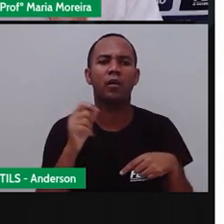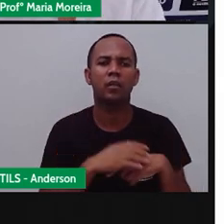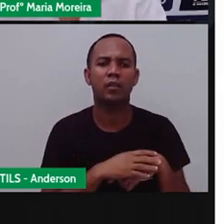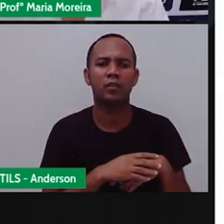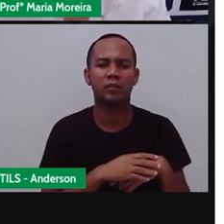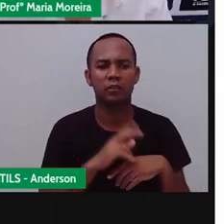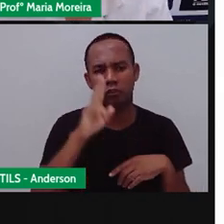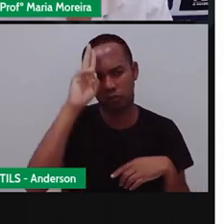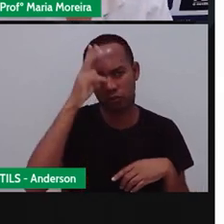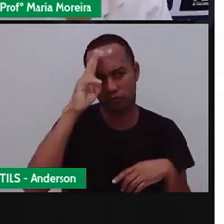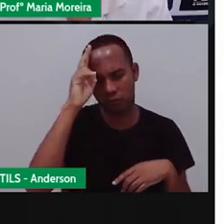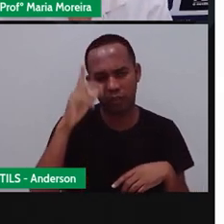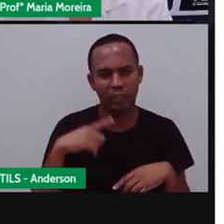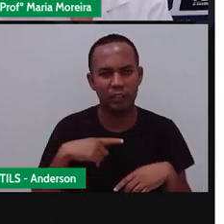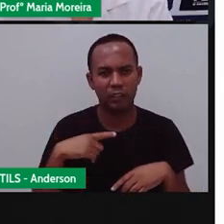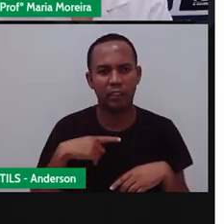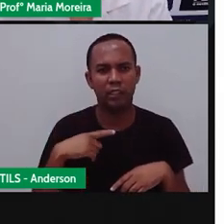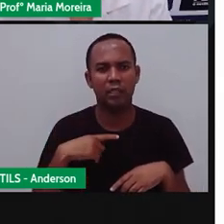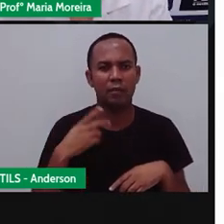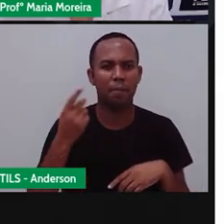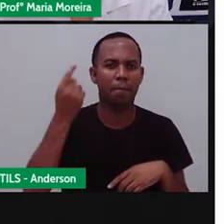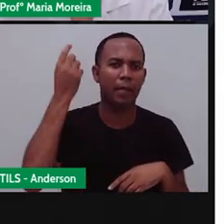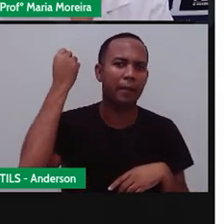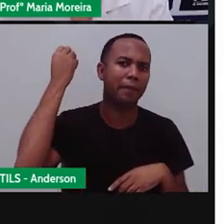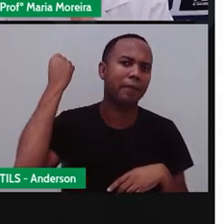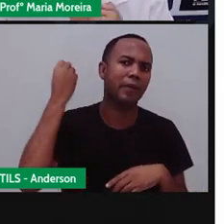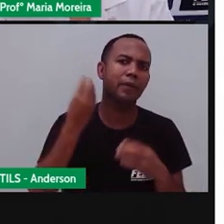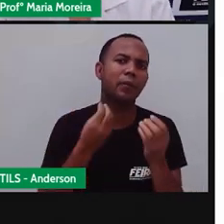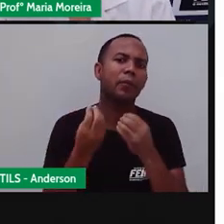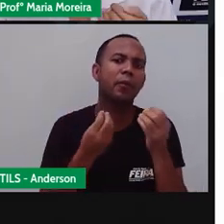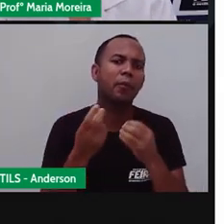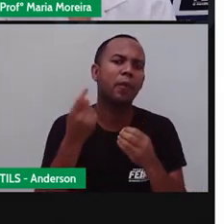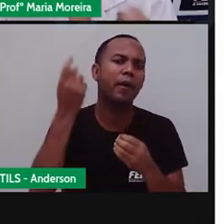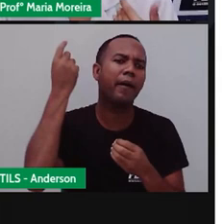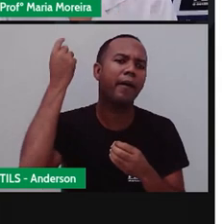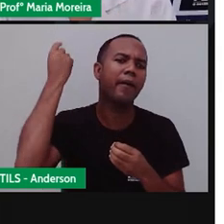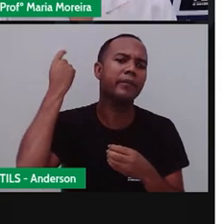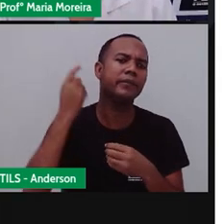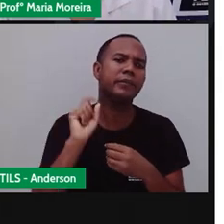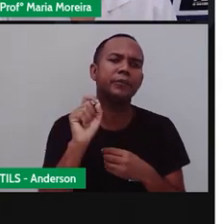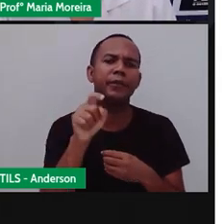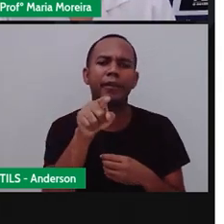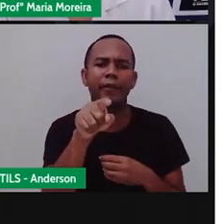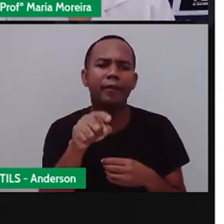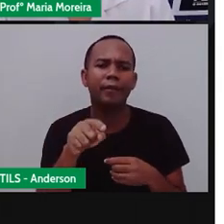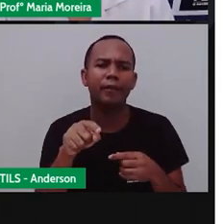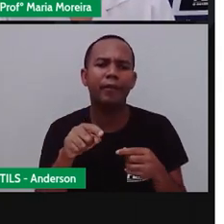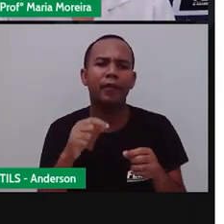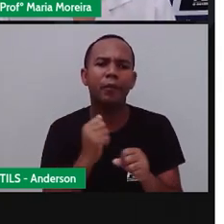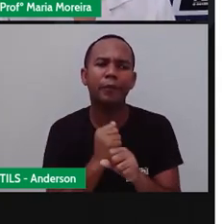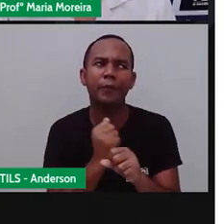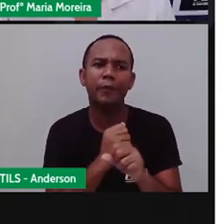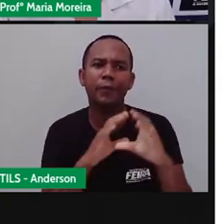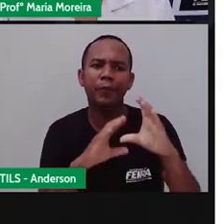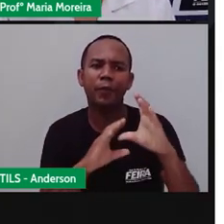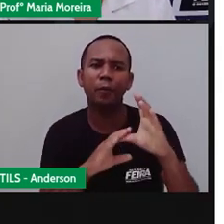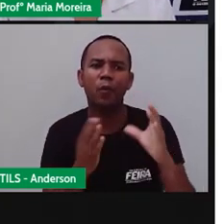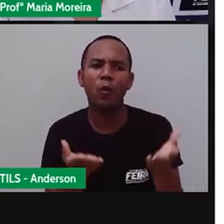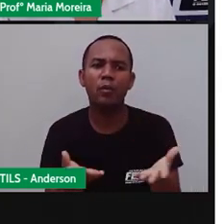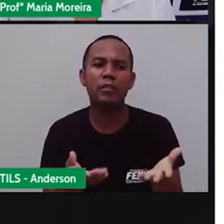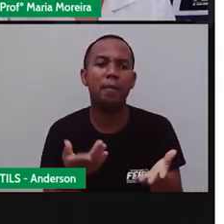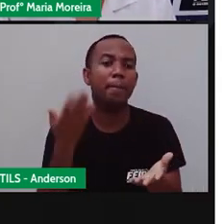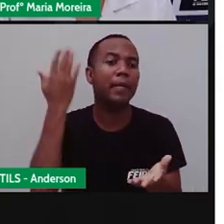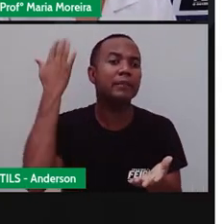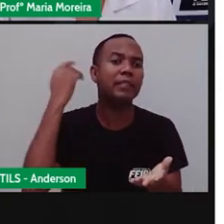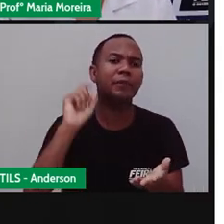história é o nosso passado. Então, por trás de toda a paisagem existe o quê? Uma história.